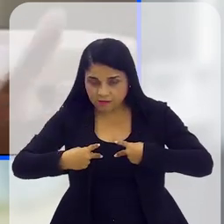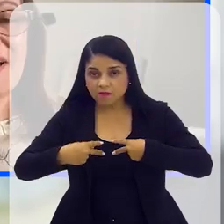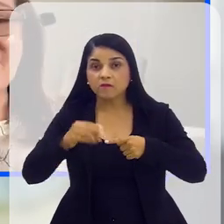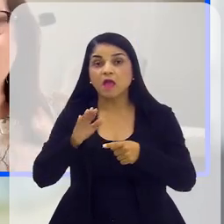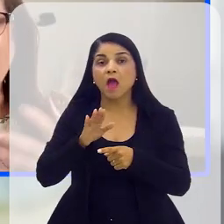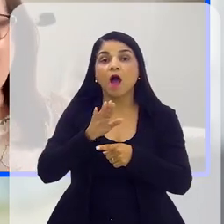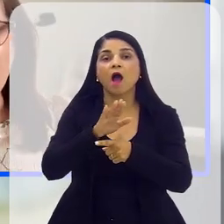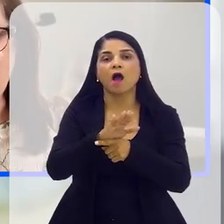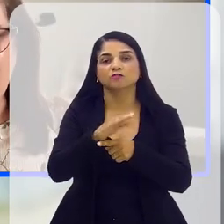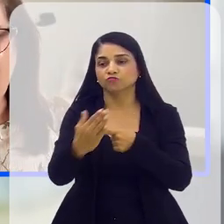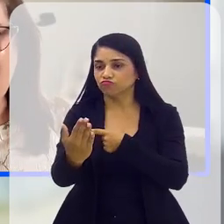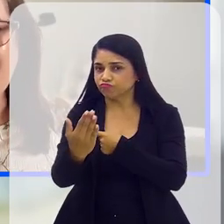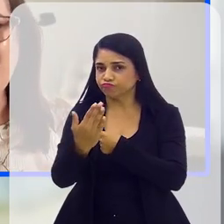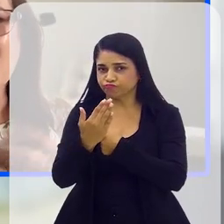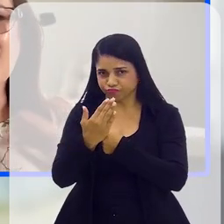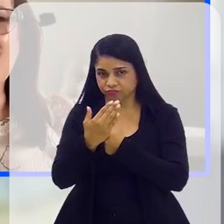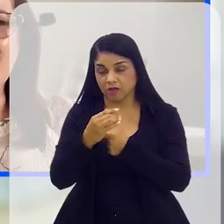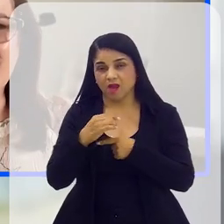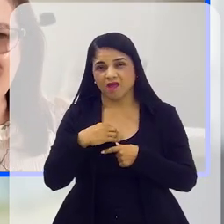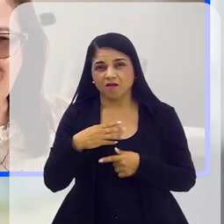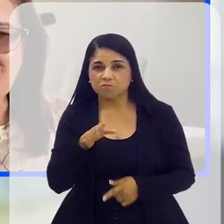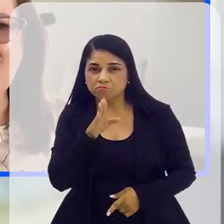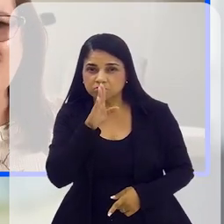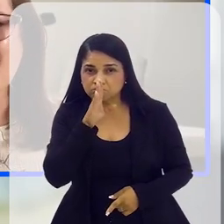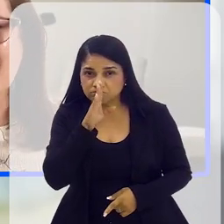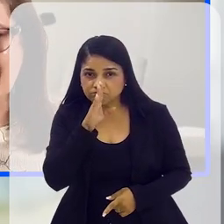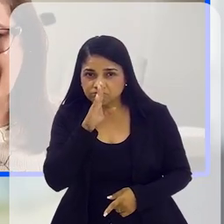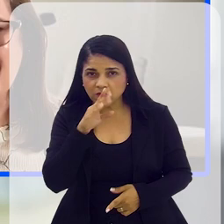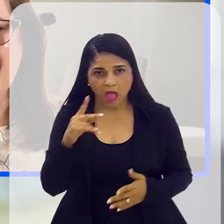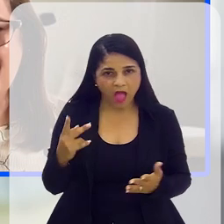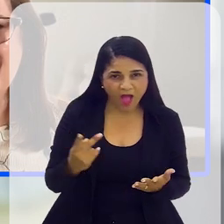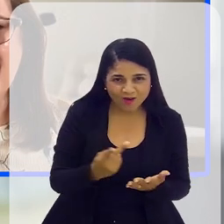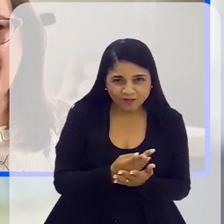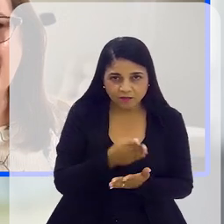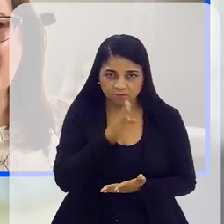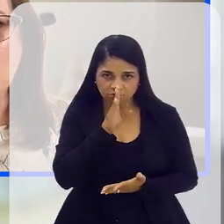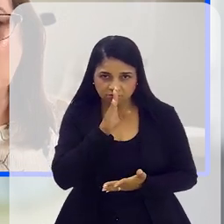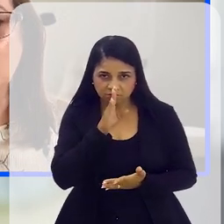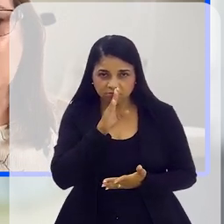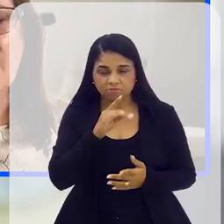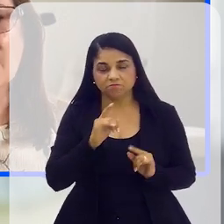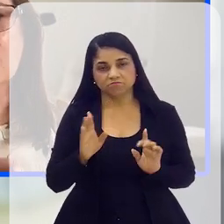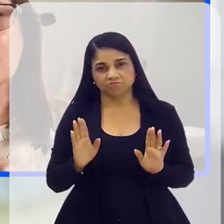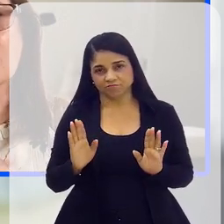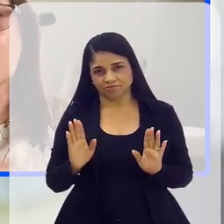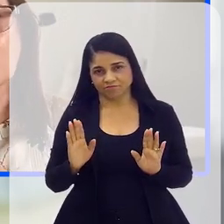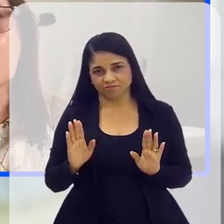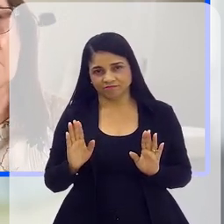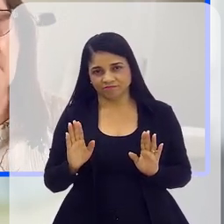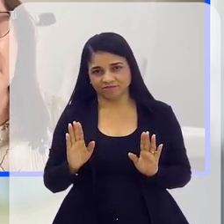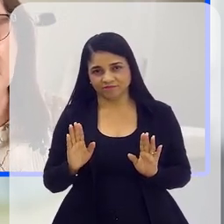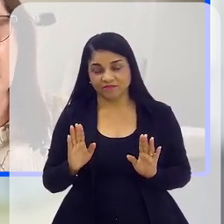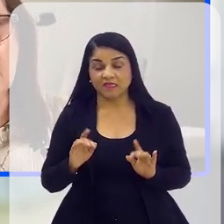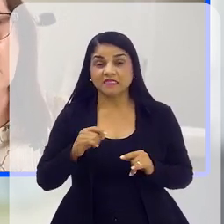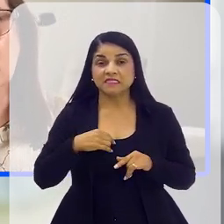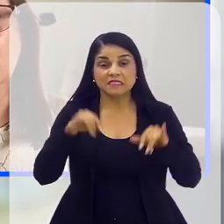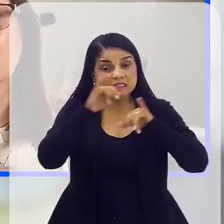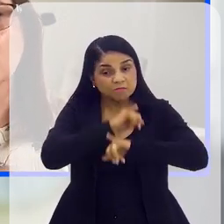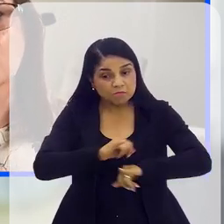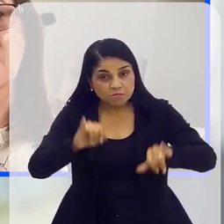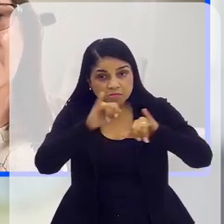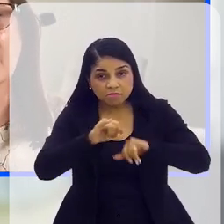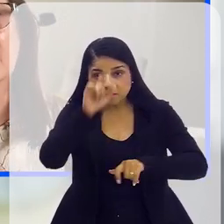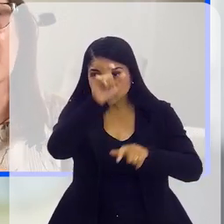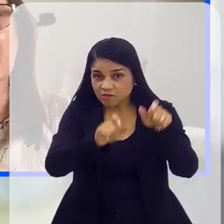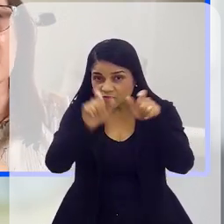Não é deixando de falar que as coisas deixam de acontecer. Então, quanto mais as pessoas tiverem informações,